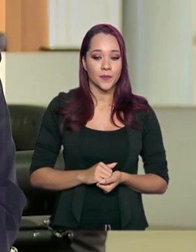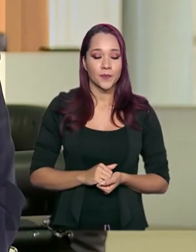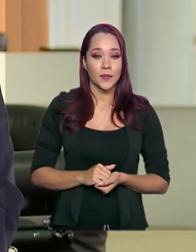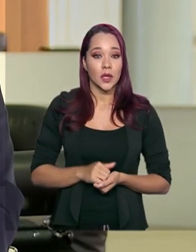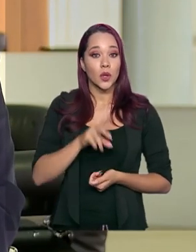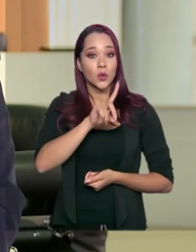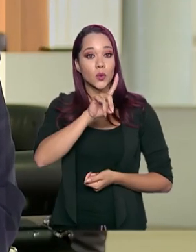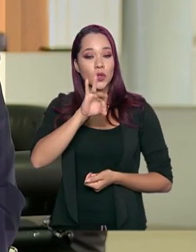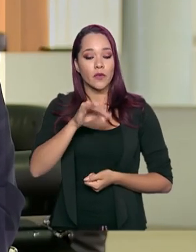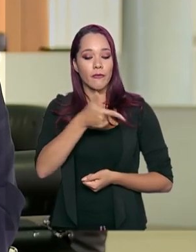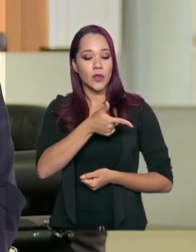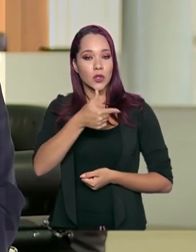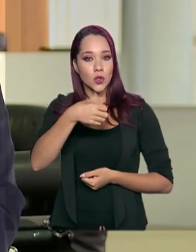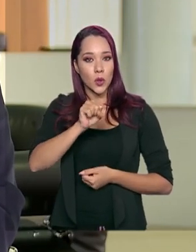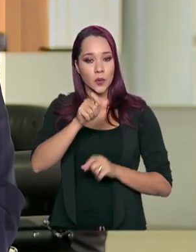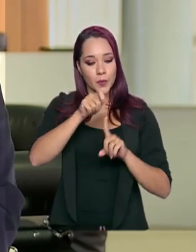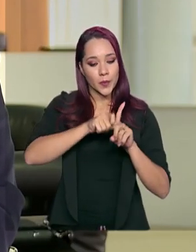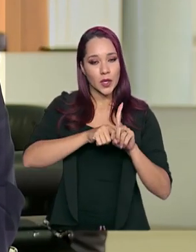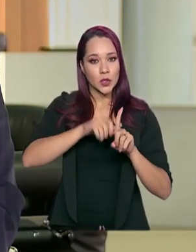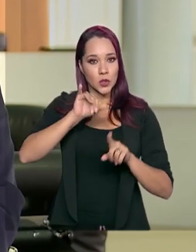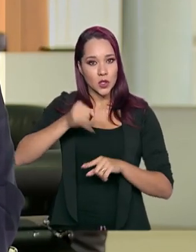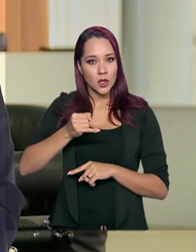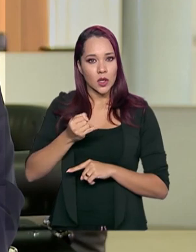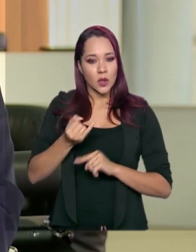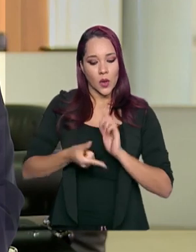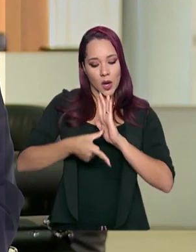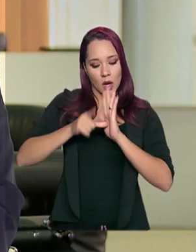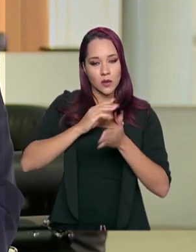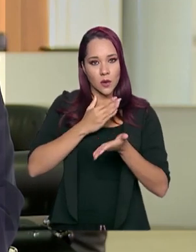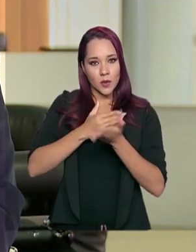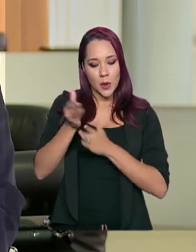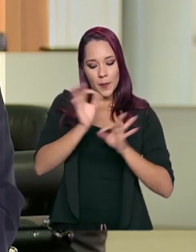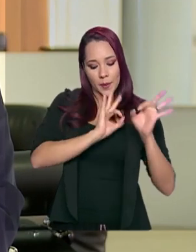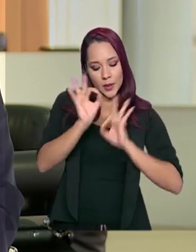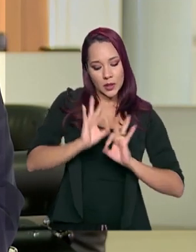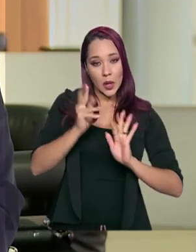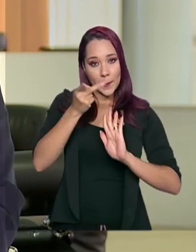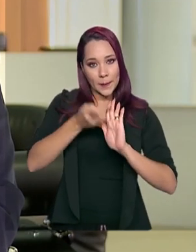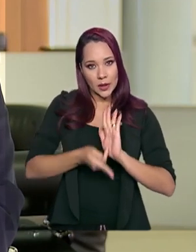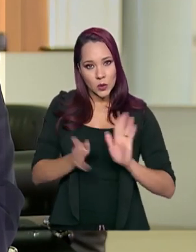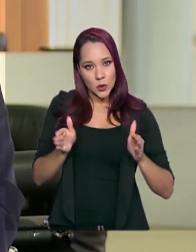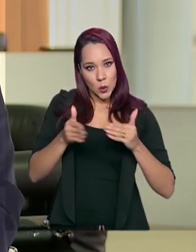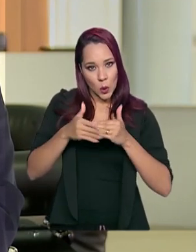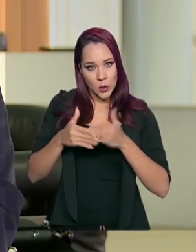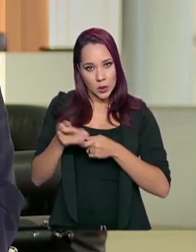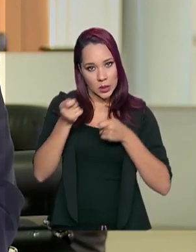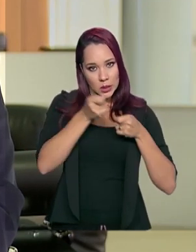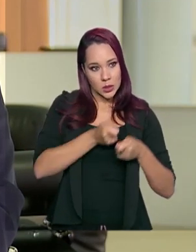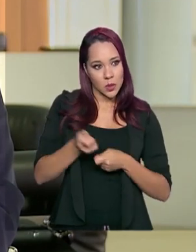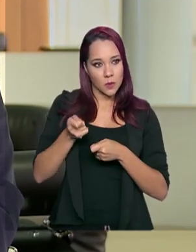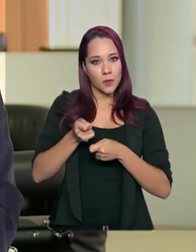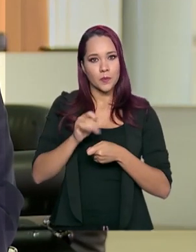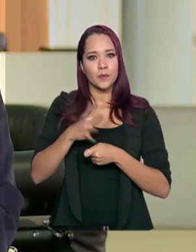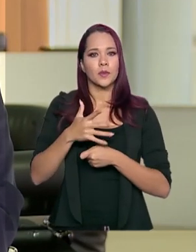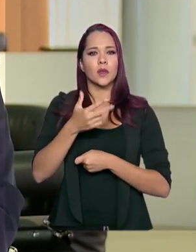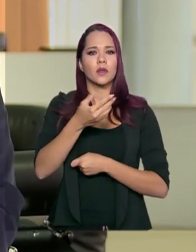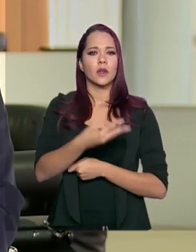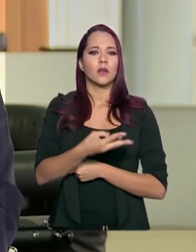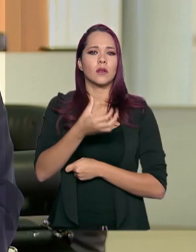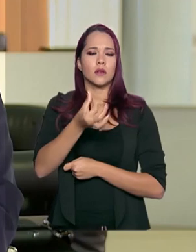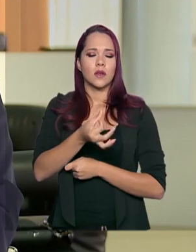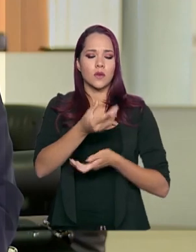Desde o dia 28 de janeiro, a CESAI começou a ser a preparação com o que a gente chama de plano de contenção. De lá para cá, mais de 36